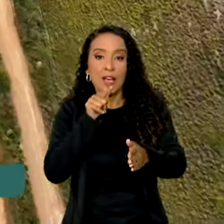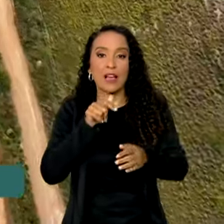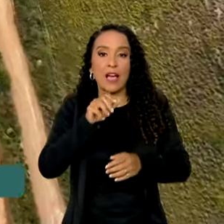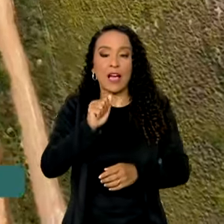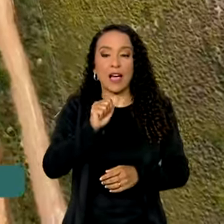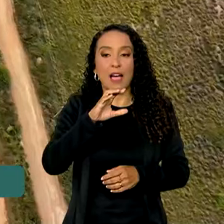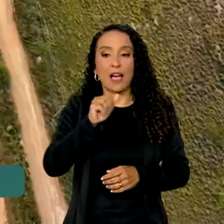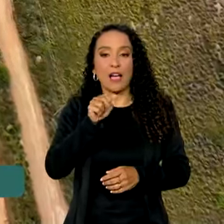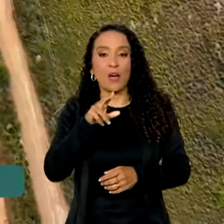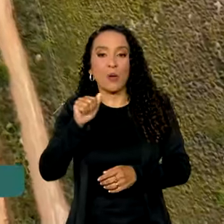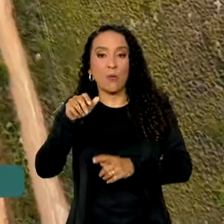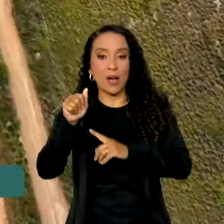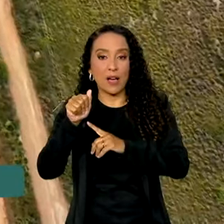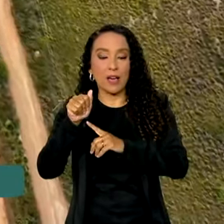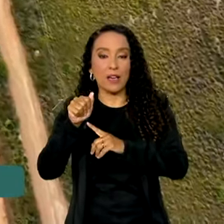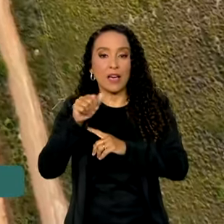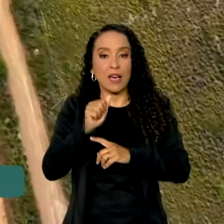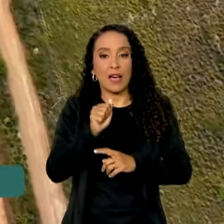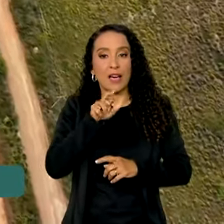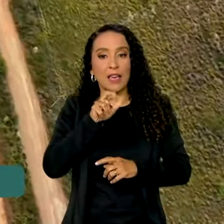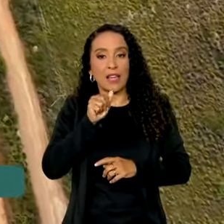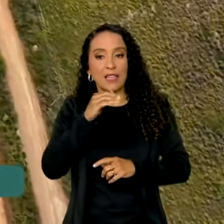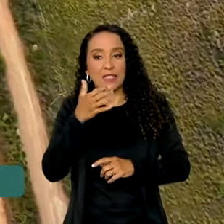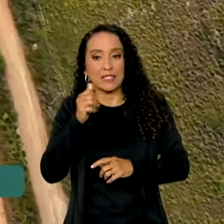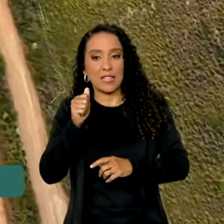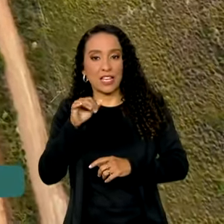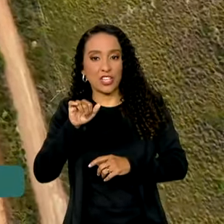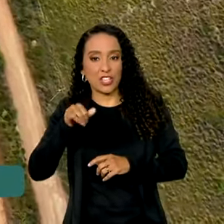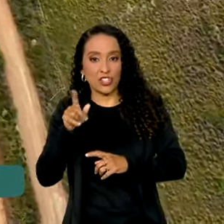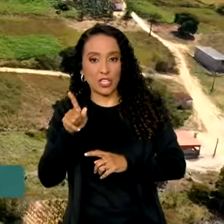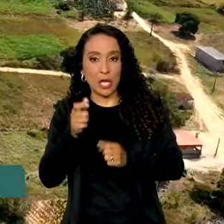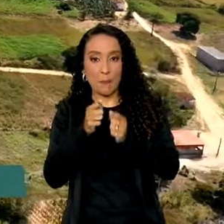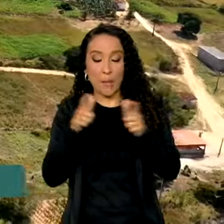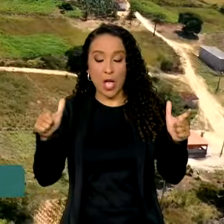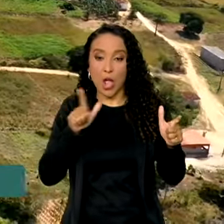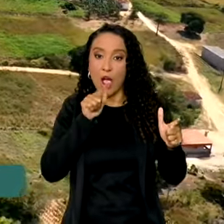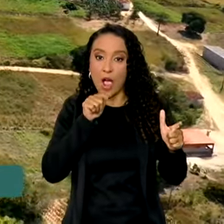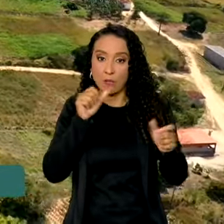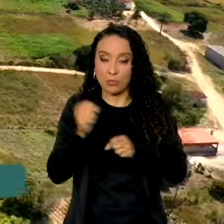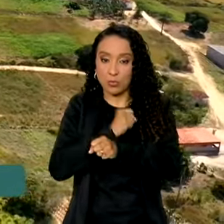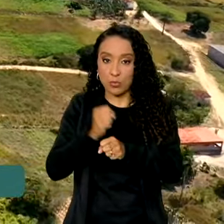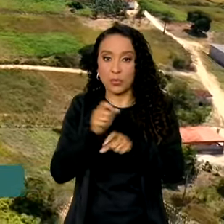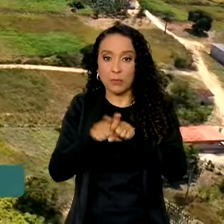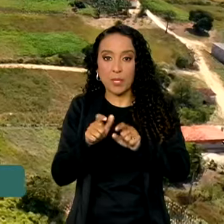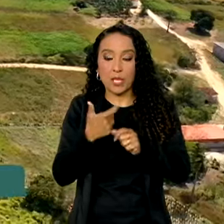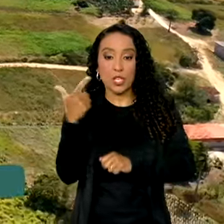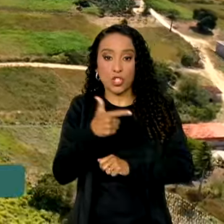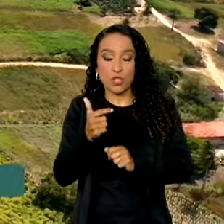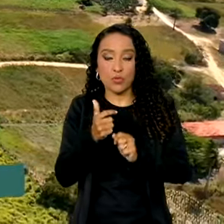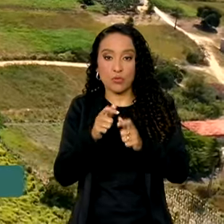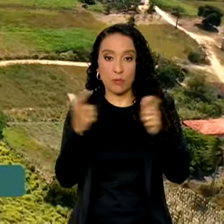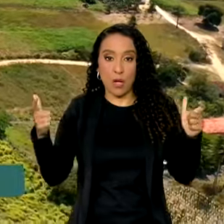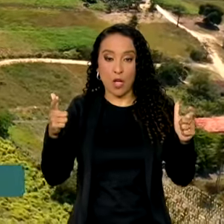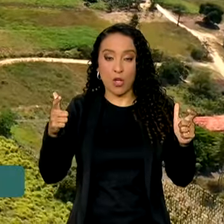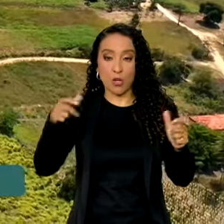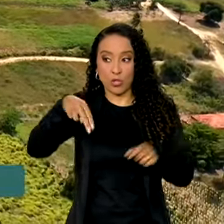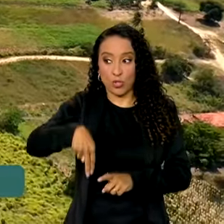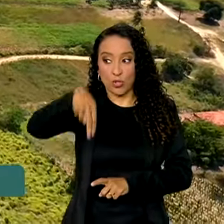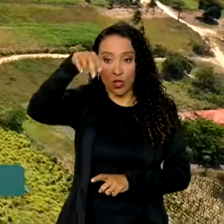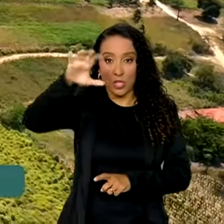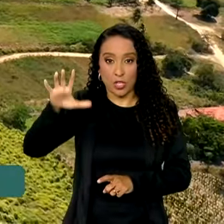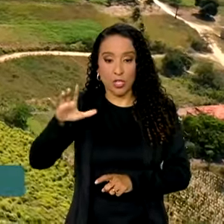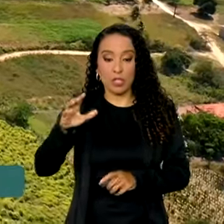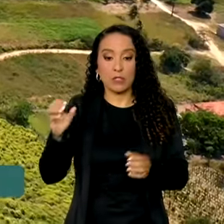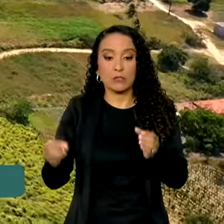Acauã-Arasagi, a maior obra hídrica da Paraíba e a segunda maior do Nordeste, composta